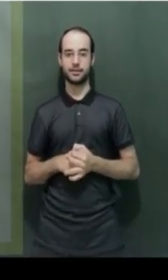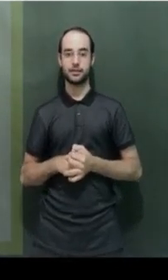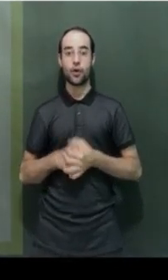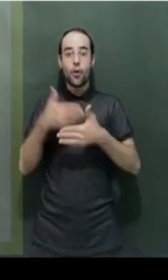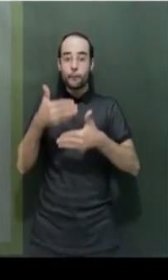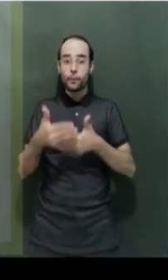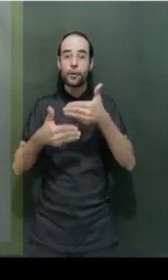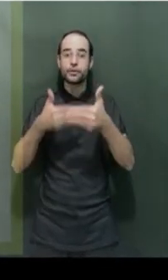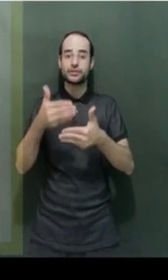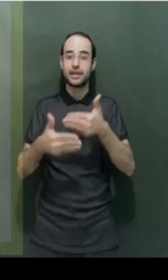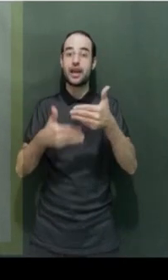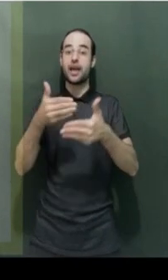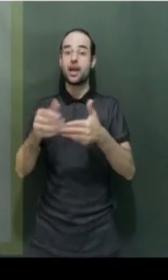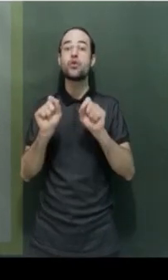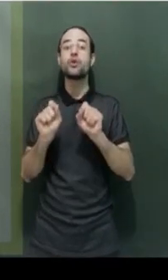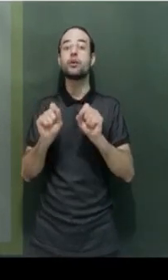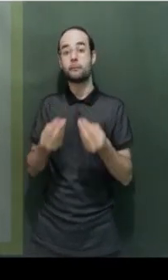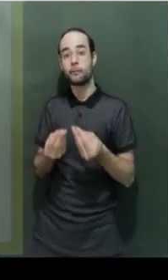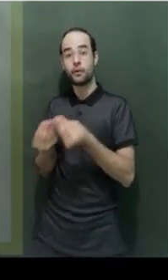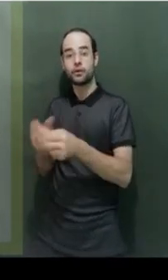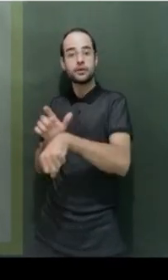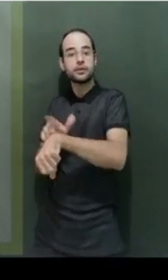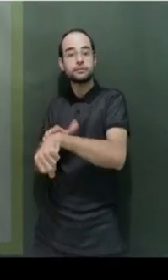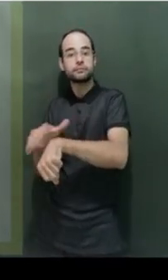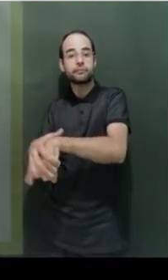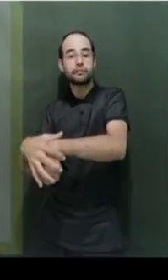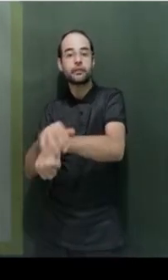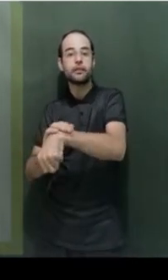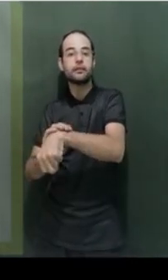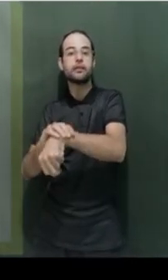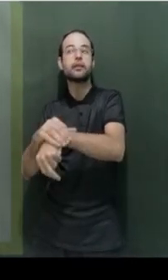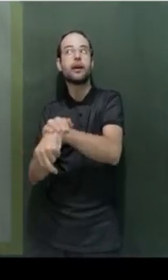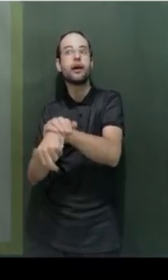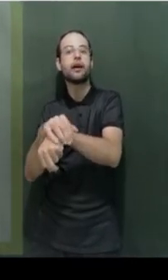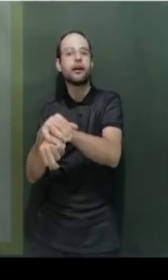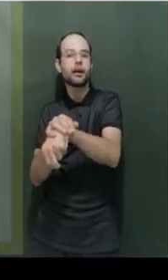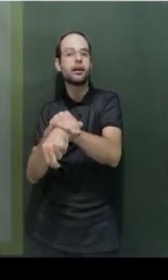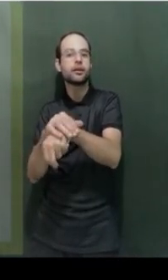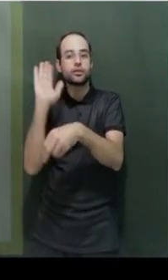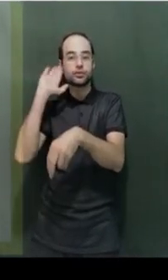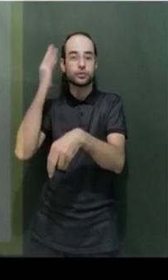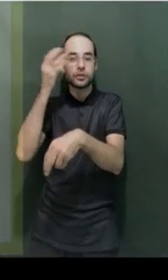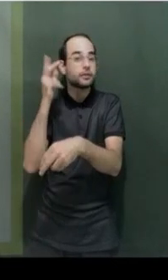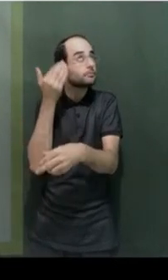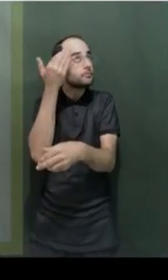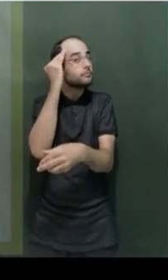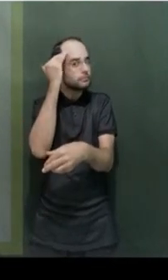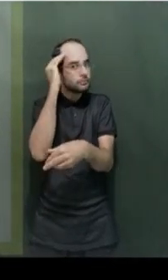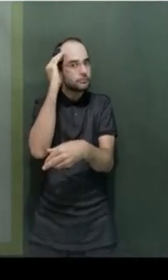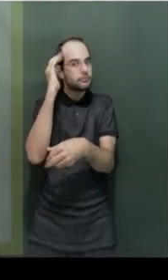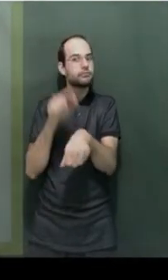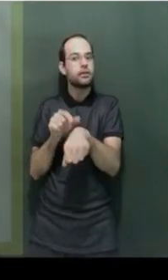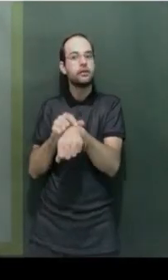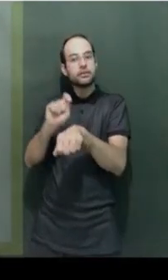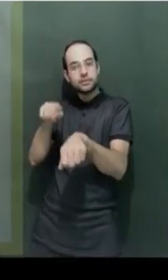Quando a gente vai fazendo esse processo, eu vou tocando aqui, vou fazendo o sinal. Então, eu vou fazendo todo um processo que eu vou